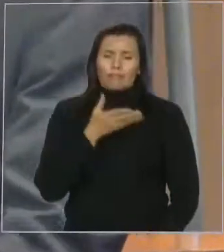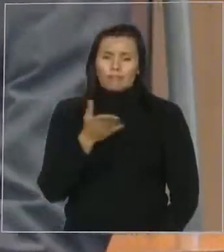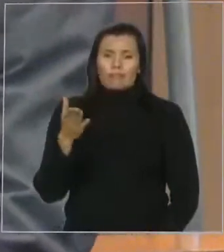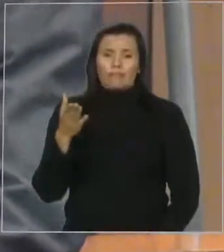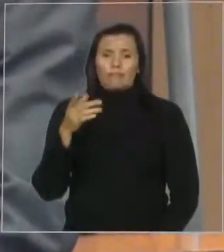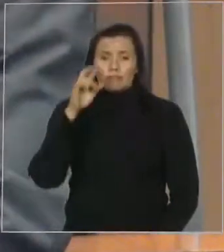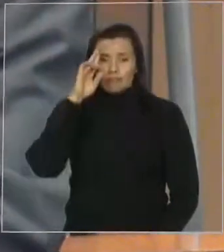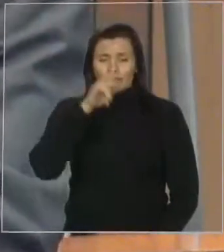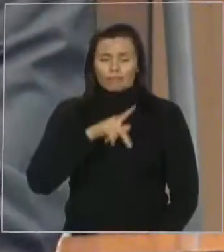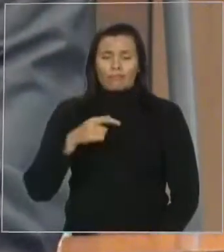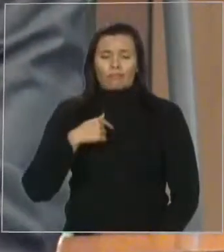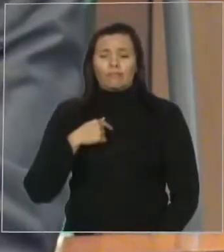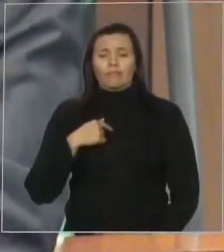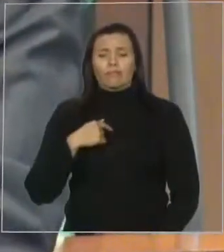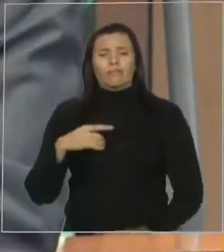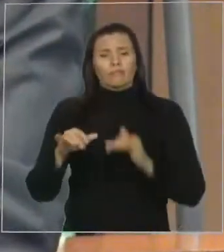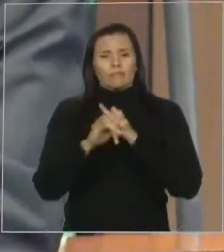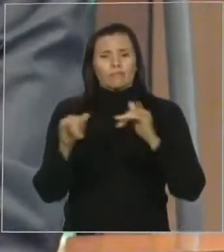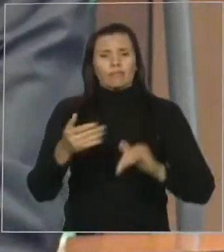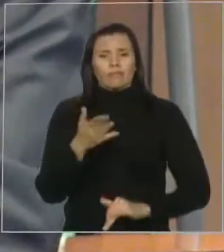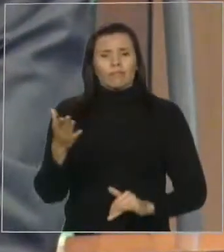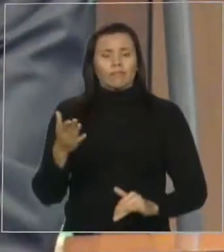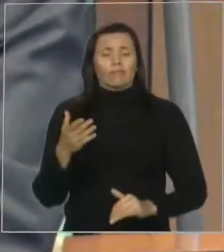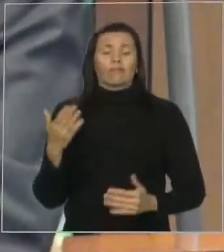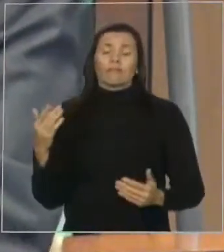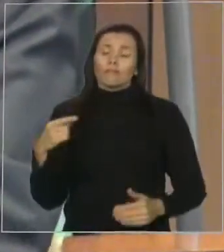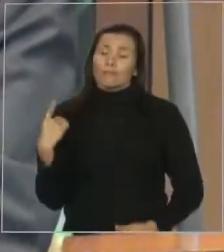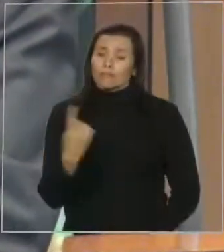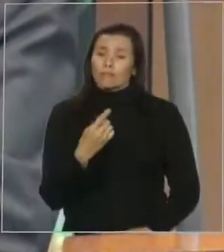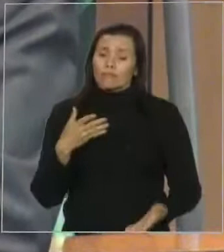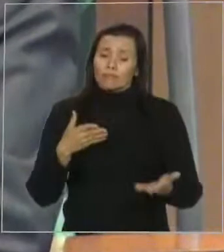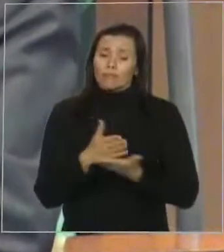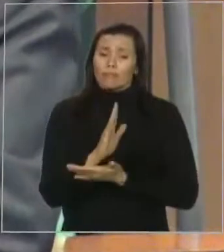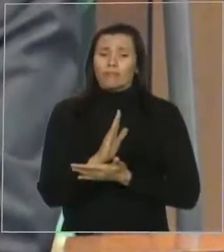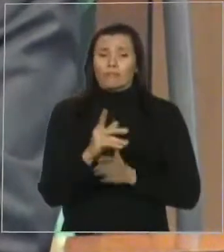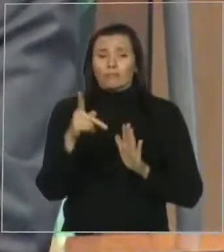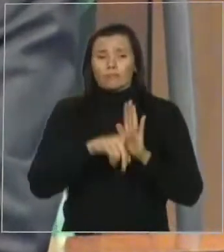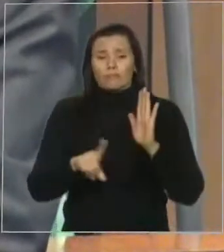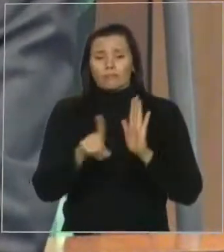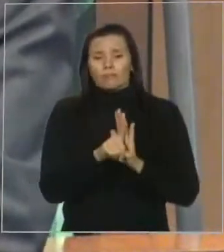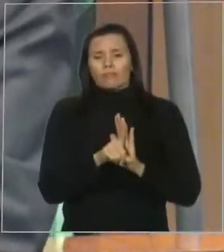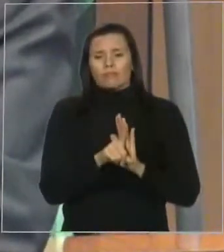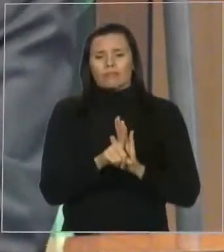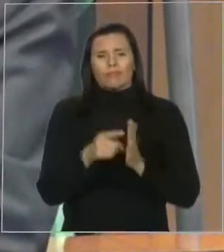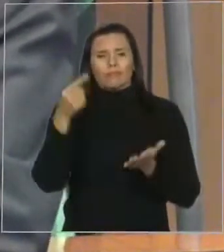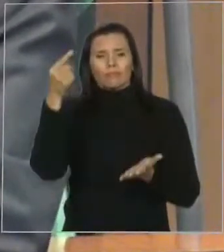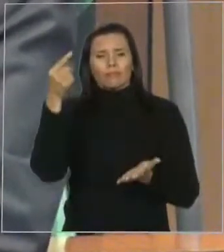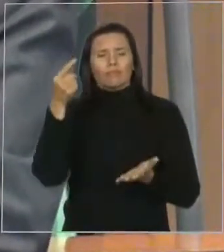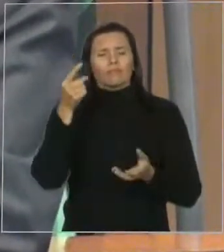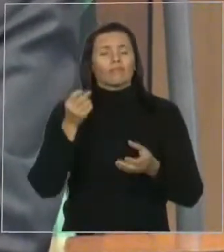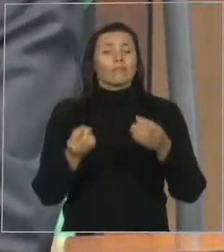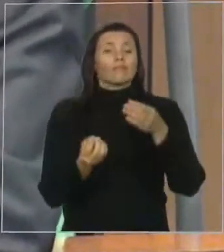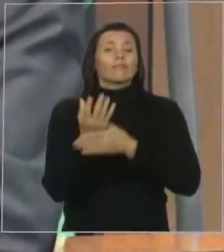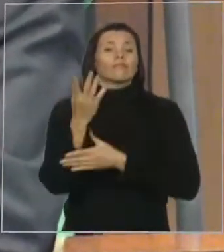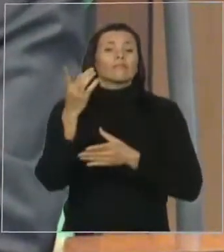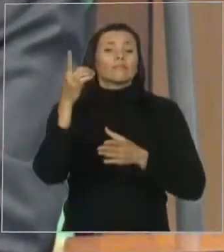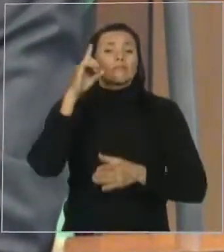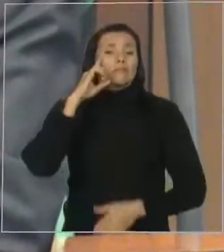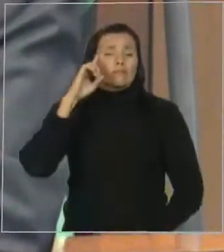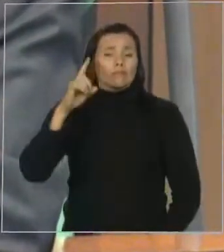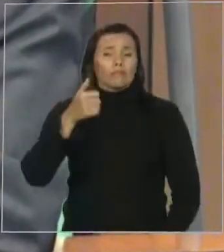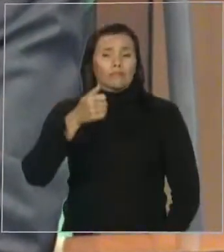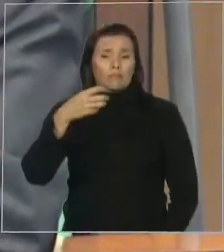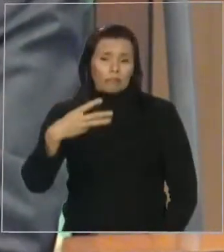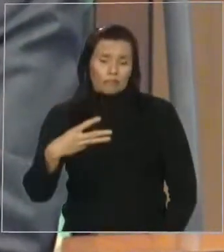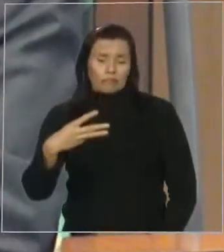aprovamos um projeto de lei que institui o dia da balaiada, o dia 13 de